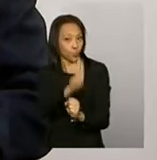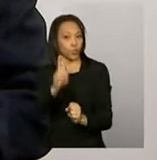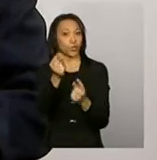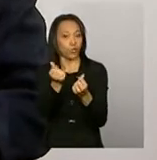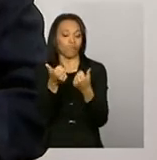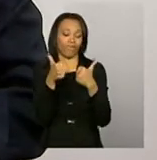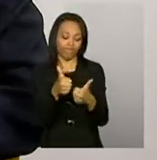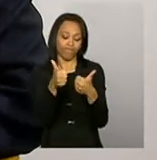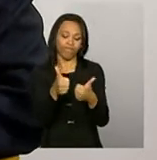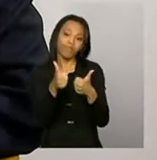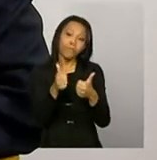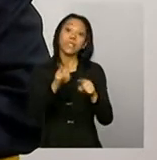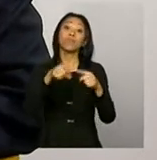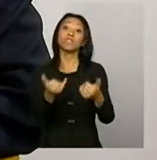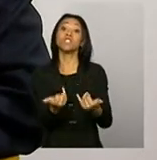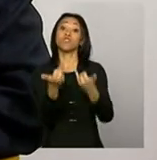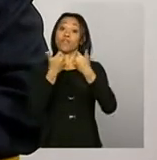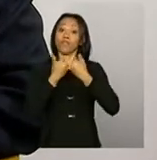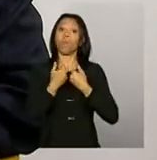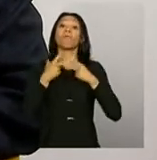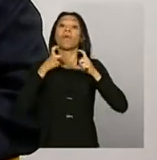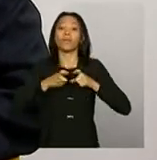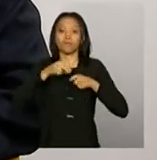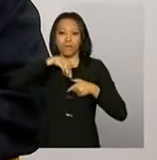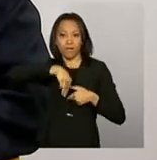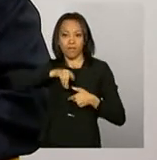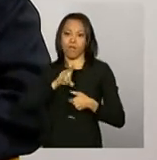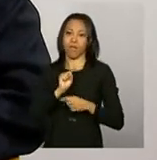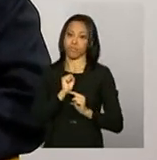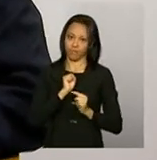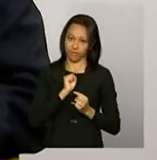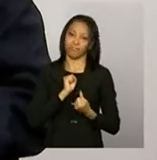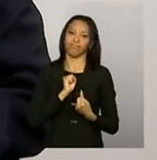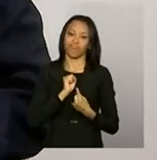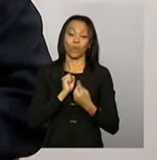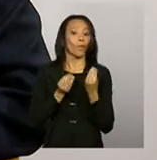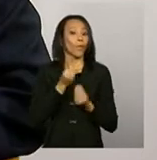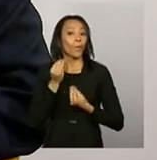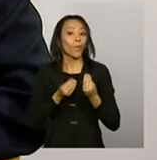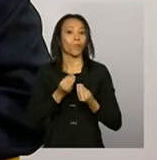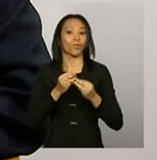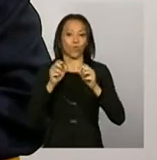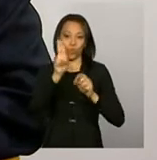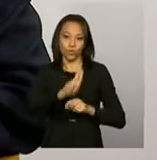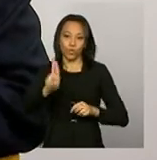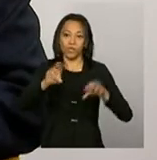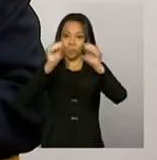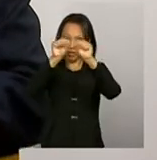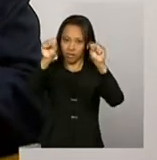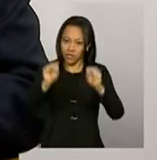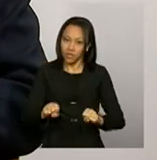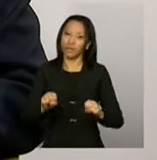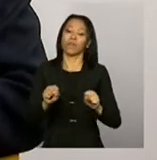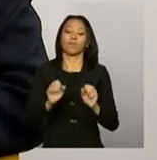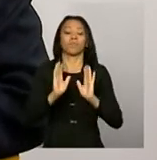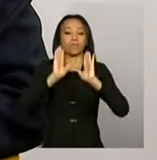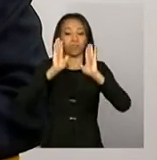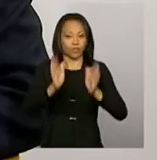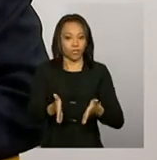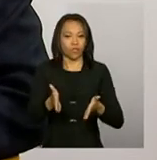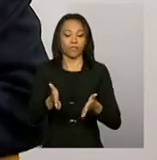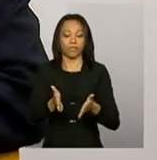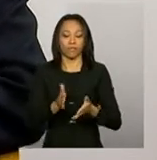informa para o MDS. Informa para o MDS através do sistema do demonstrativo sintético